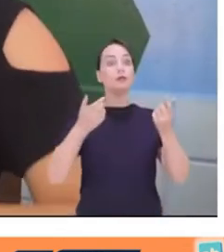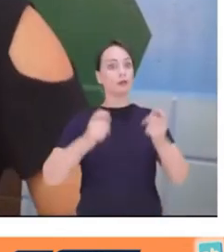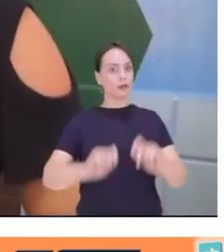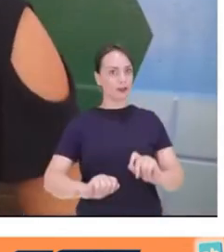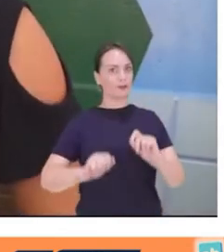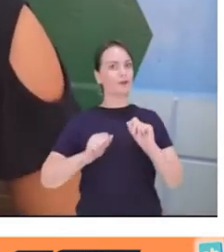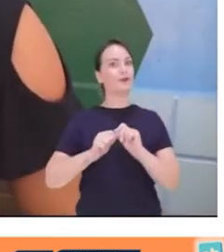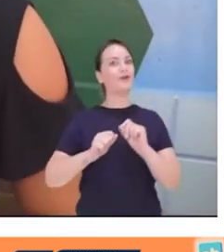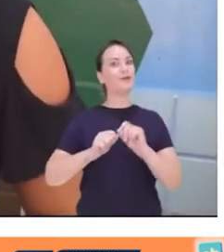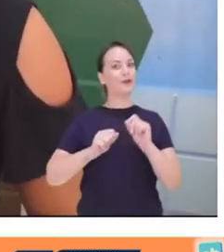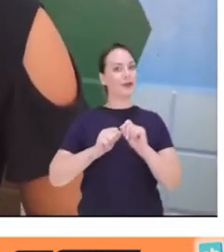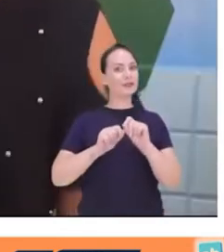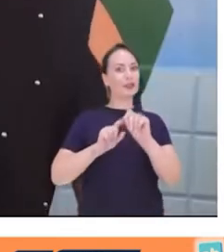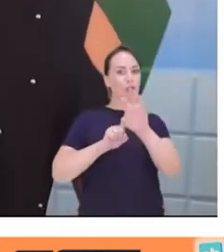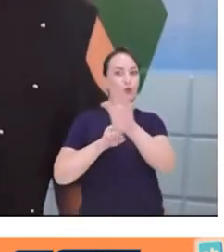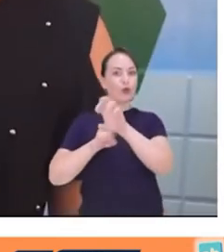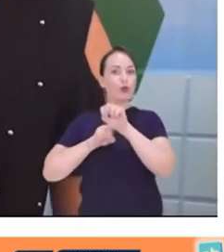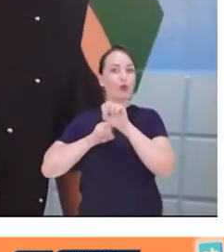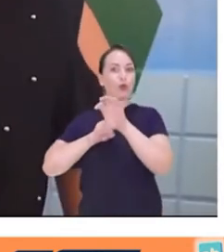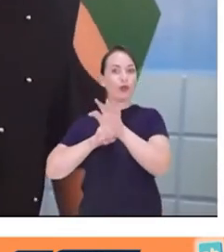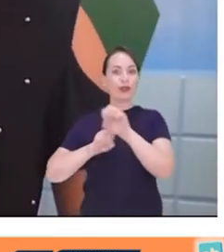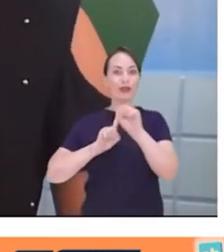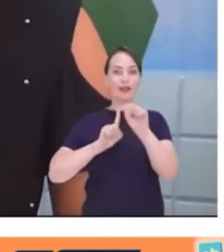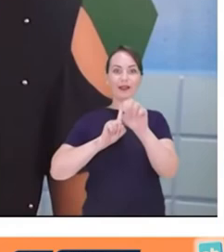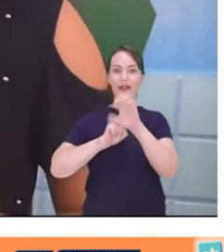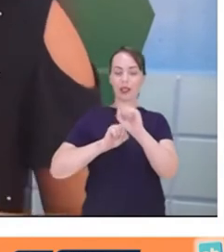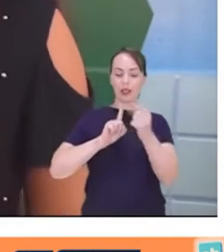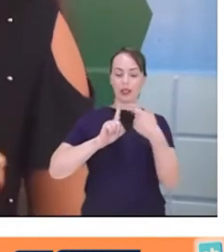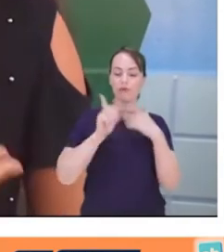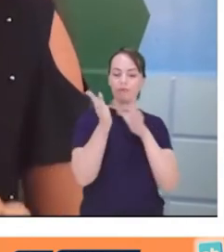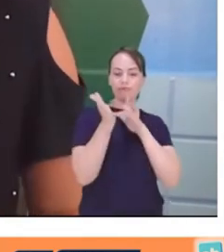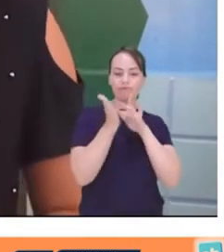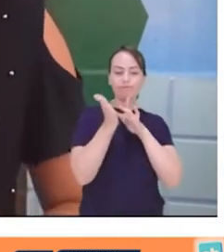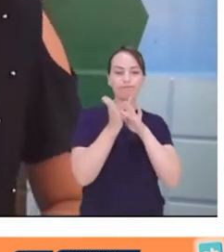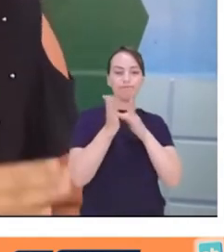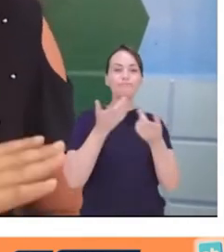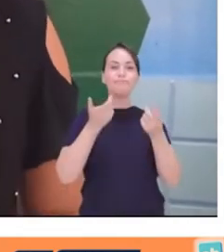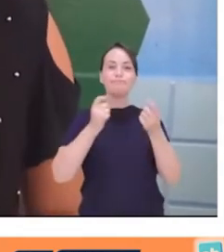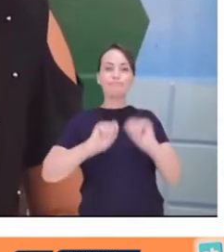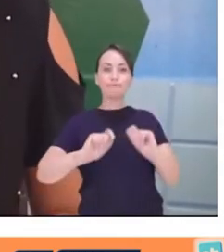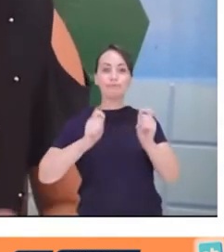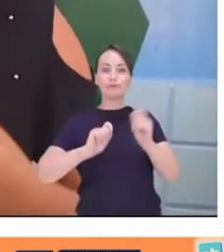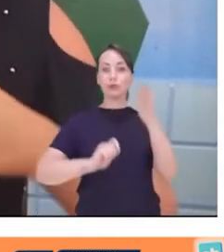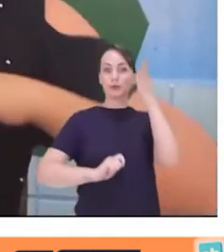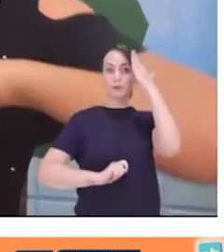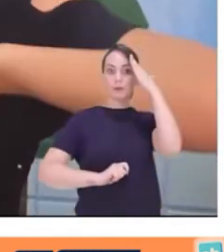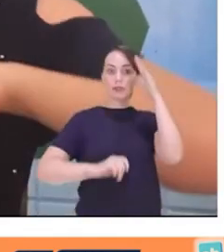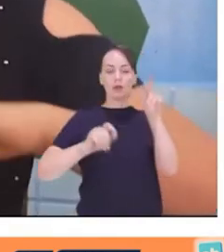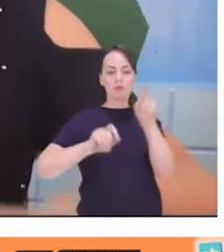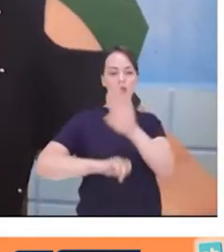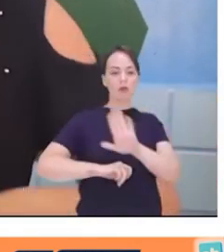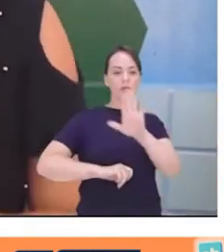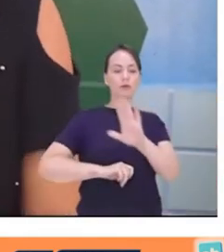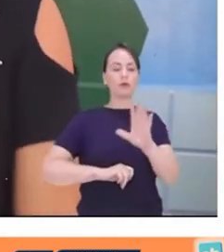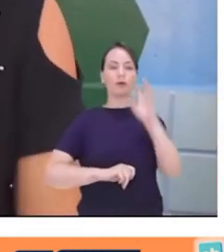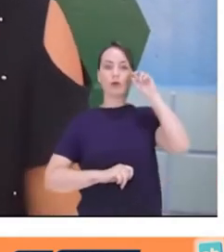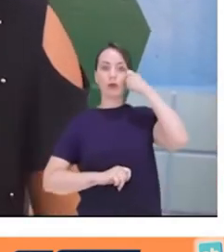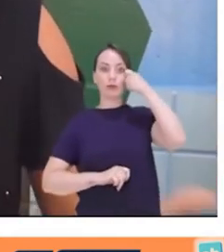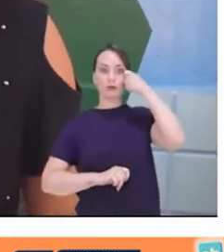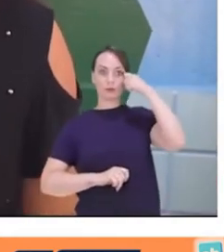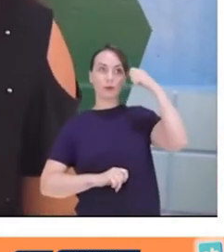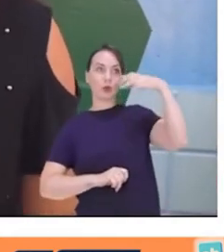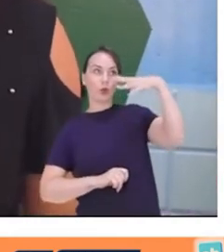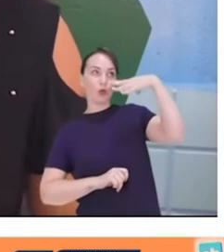fazer esse sensor. E na minha simulação, dá para saber que na parte preta, que é a luz